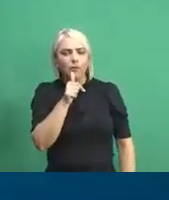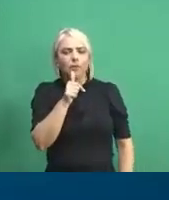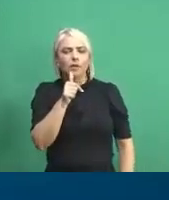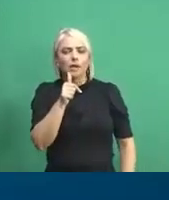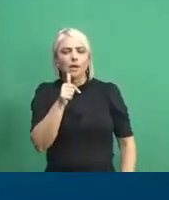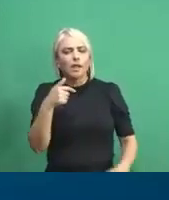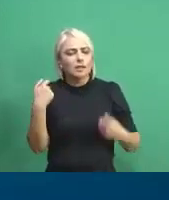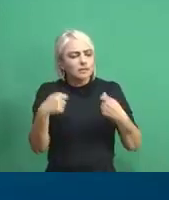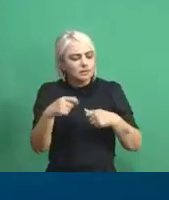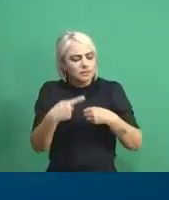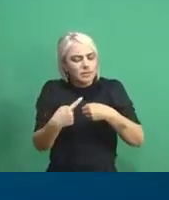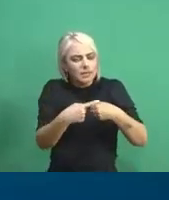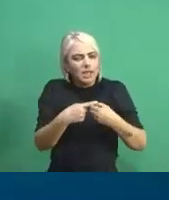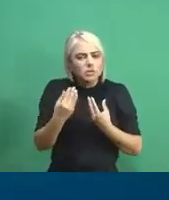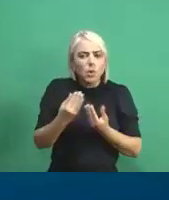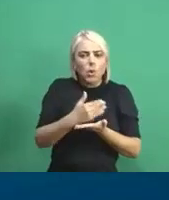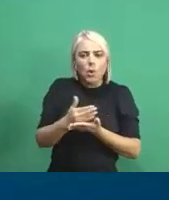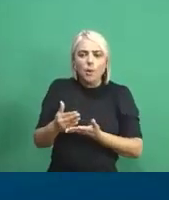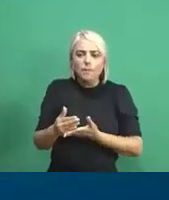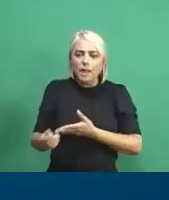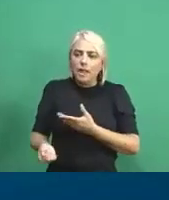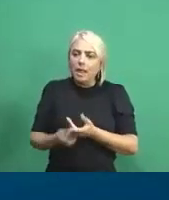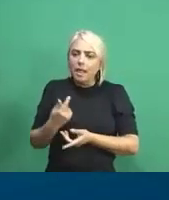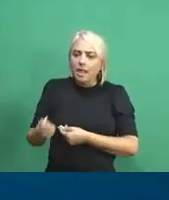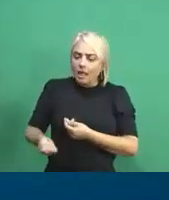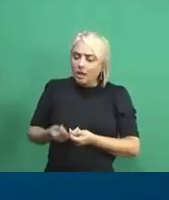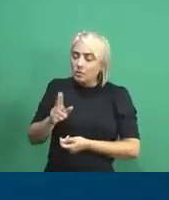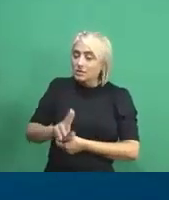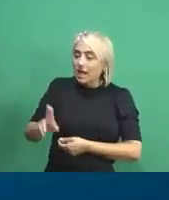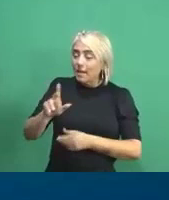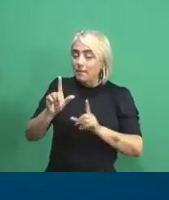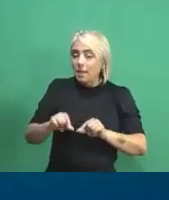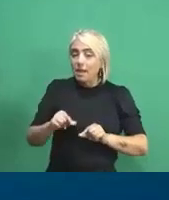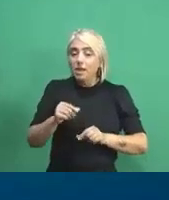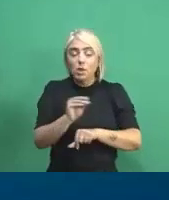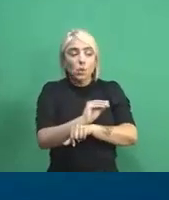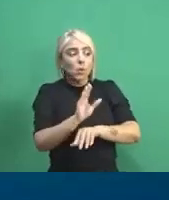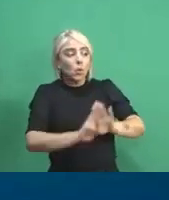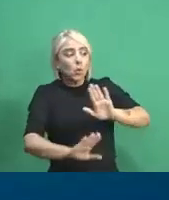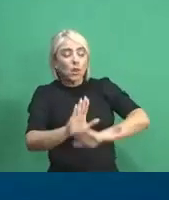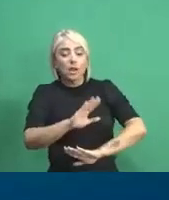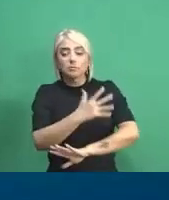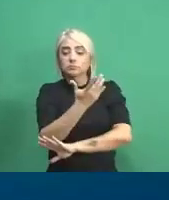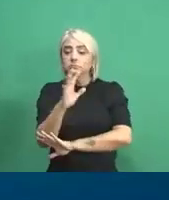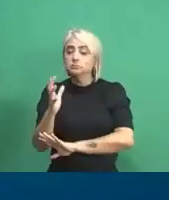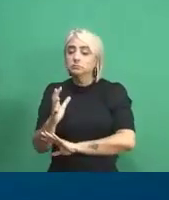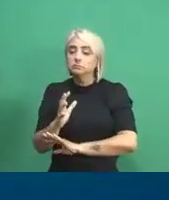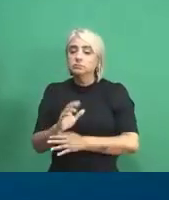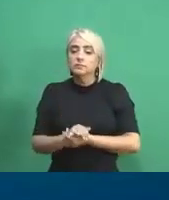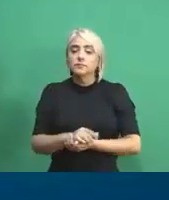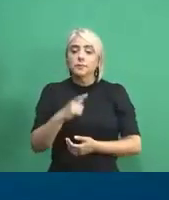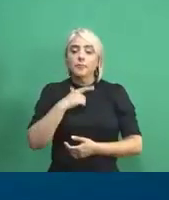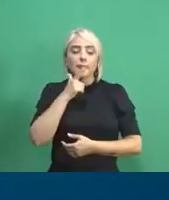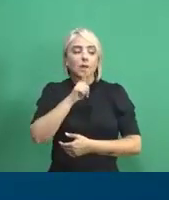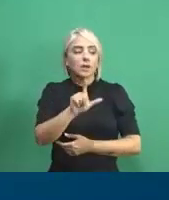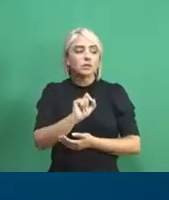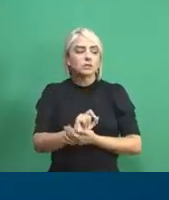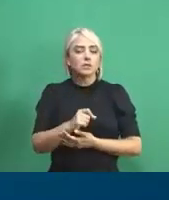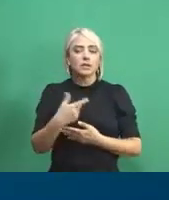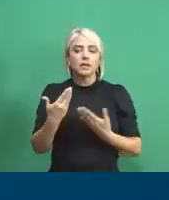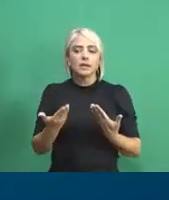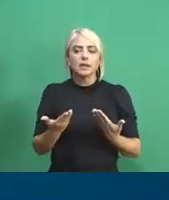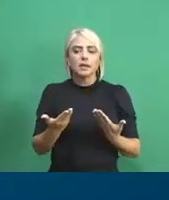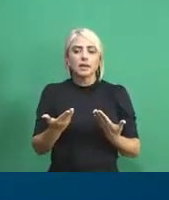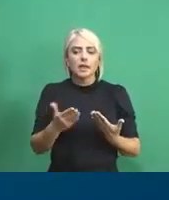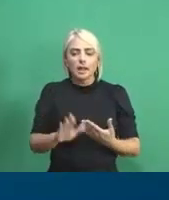essas cidades também, elas começam a gastar até menos e também cuidar mais do meio ambiente. Eu acho que o grande ganho que a gente está levando é